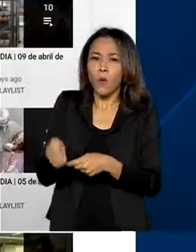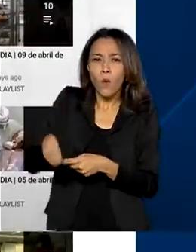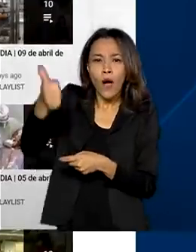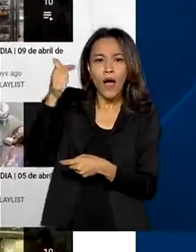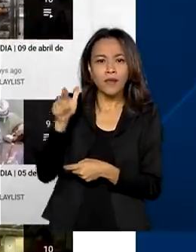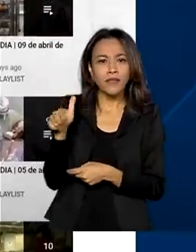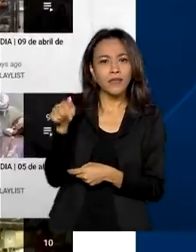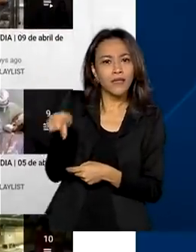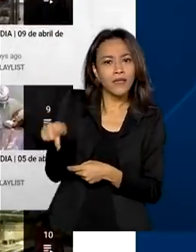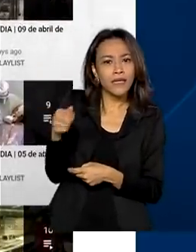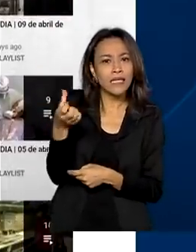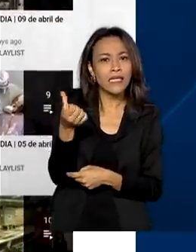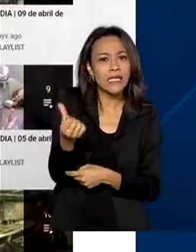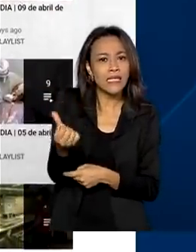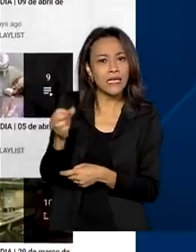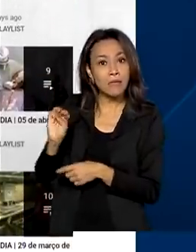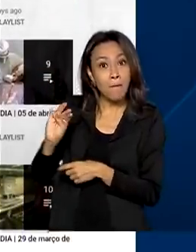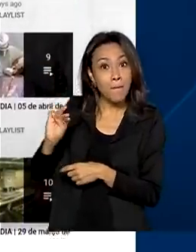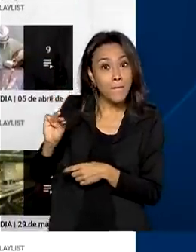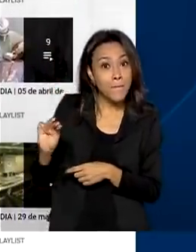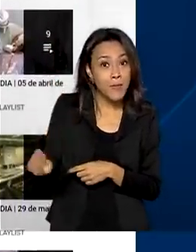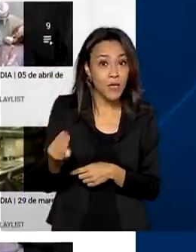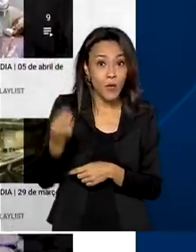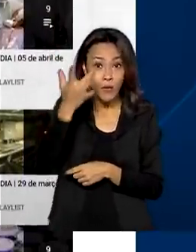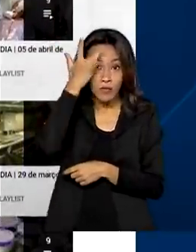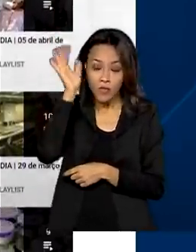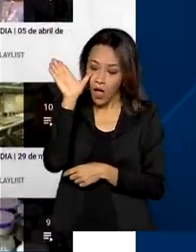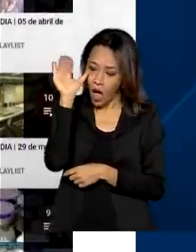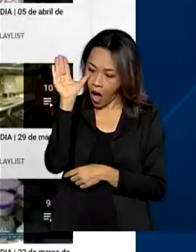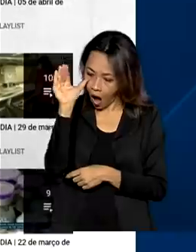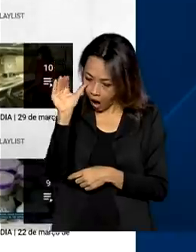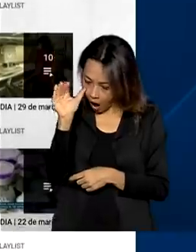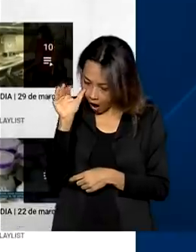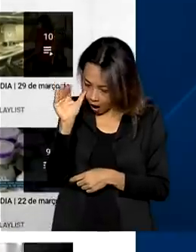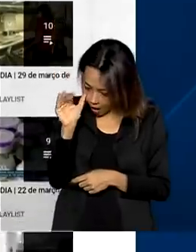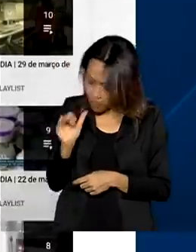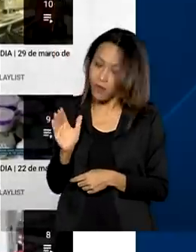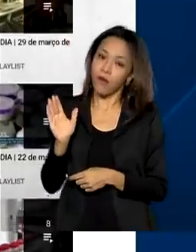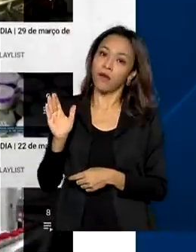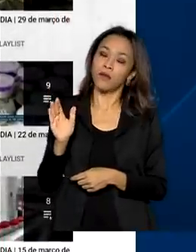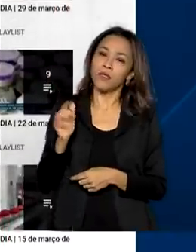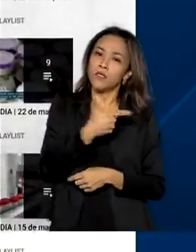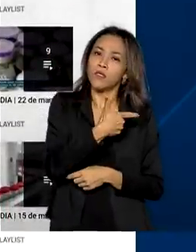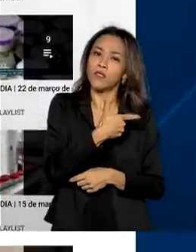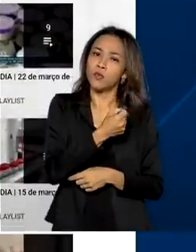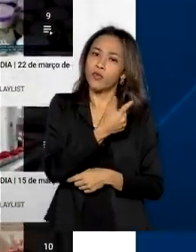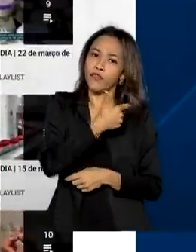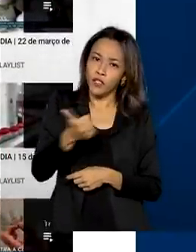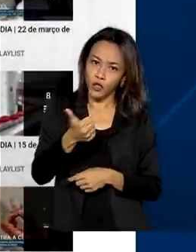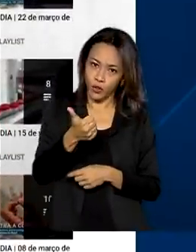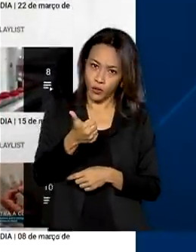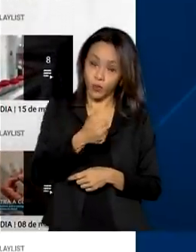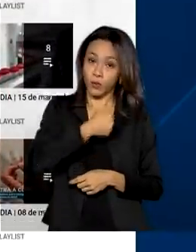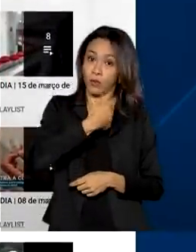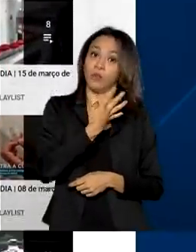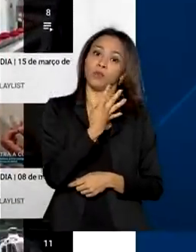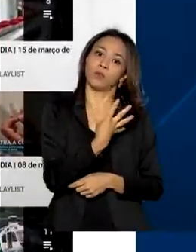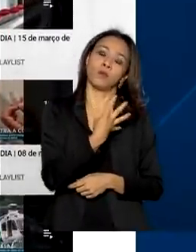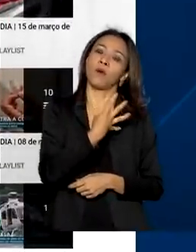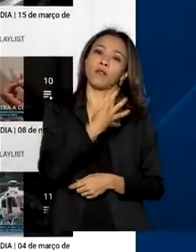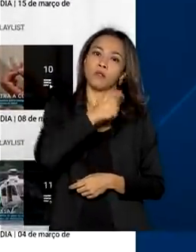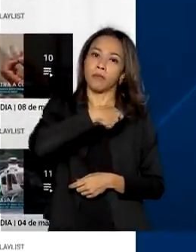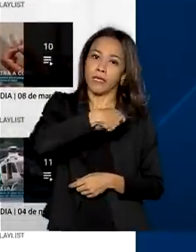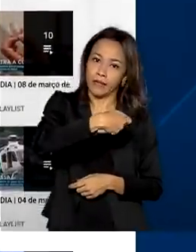76 milhões de visualizações. Em 2021, nos quatro primeiros meses do ano,